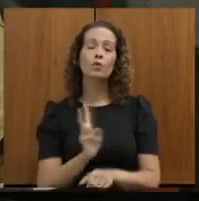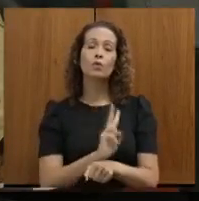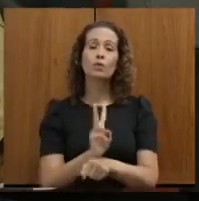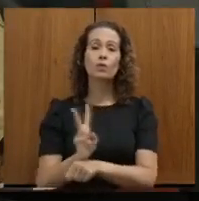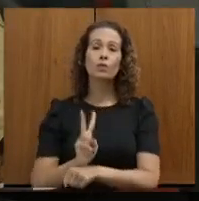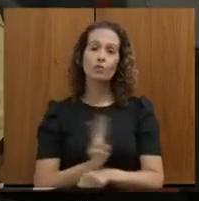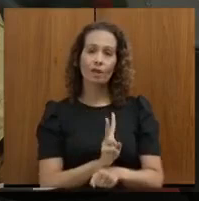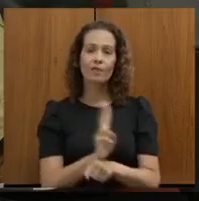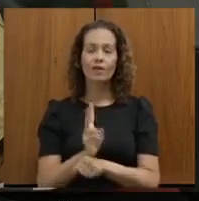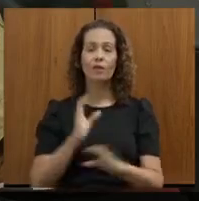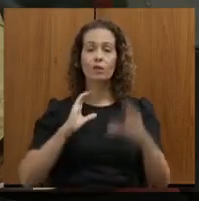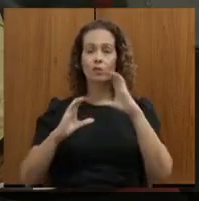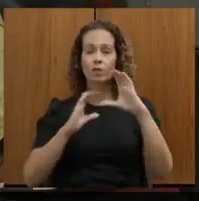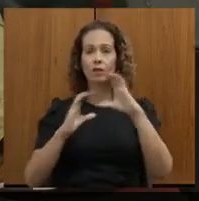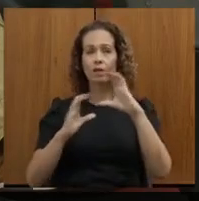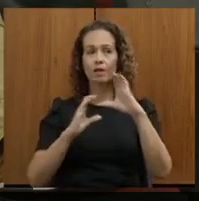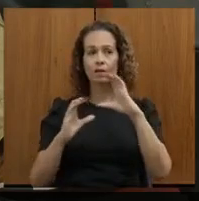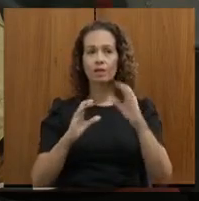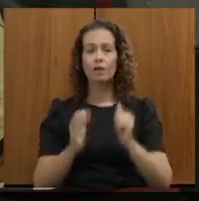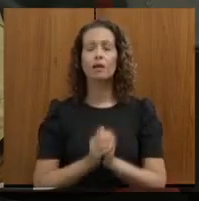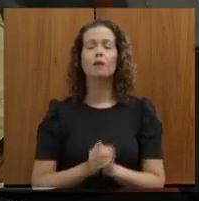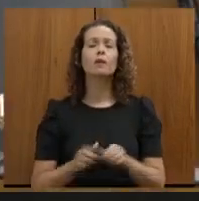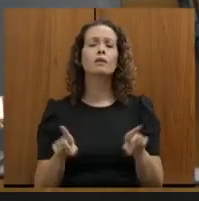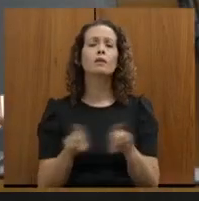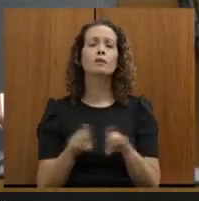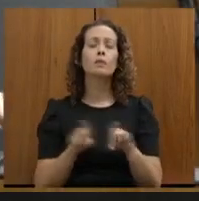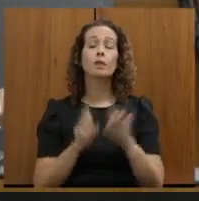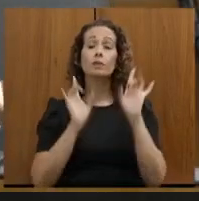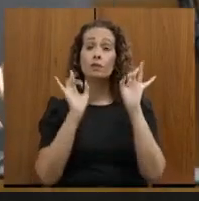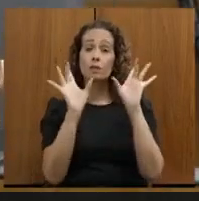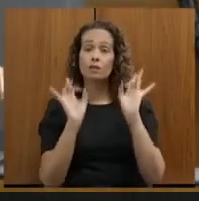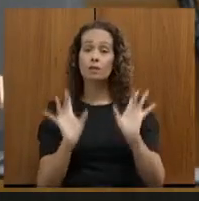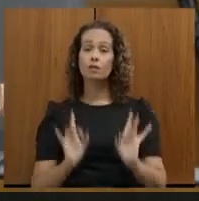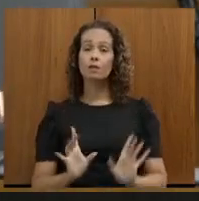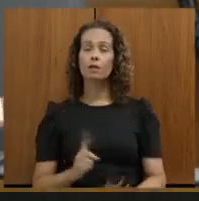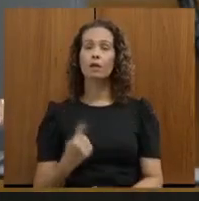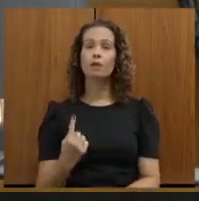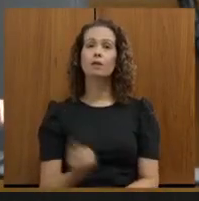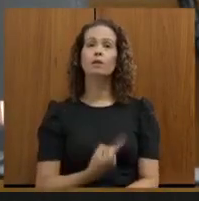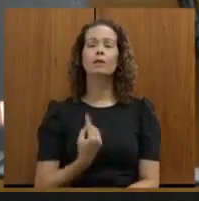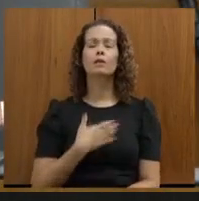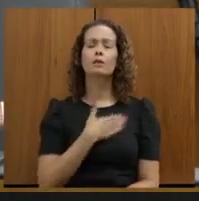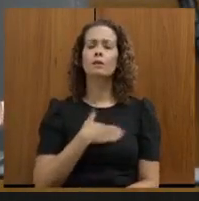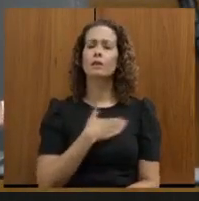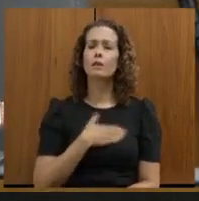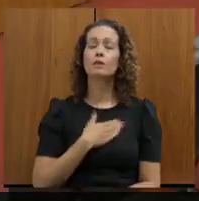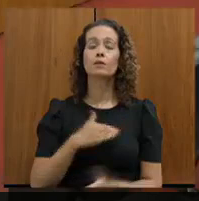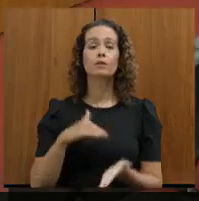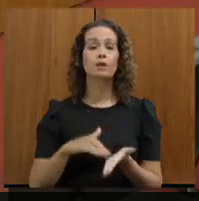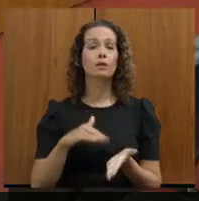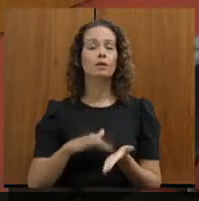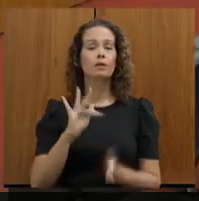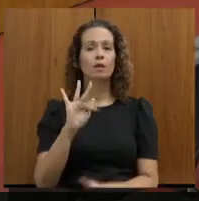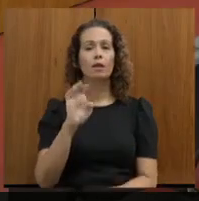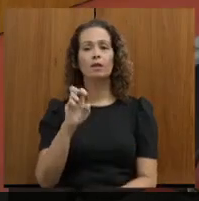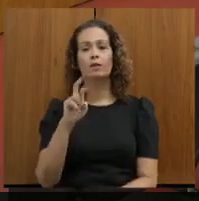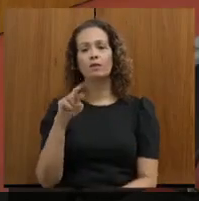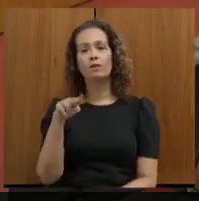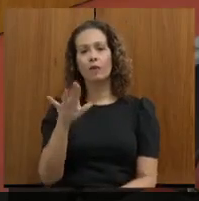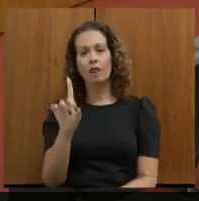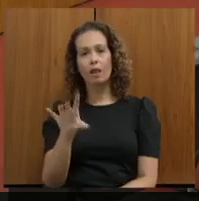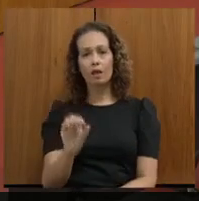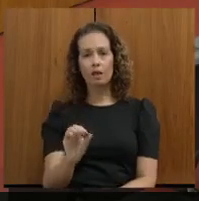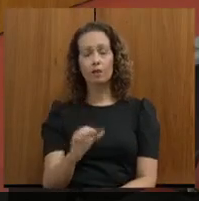na CINFRA. E, de uma forma muitíssimo especial, o nosso querido secretário Fernando Marcato, uma pessoa